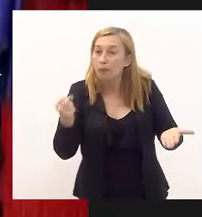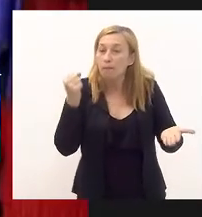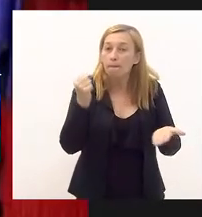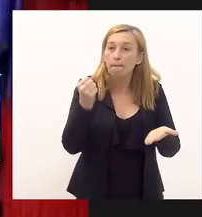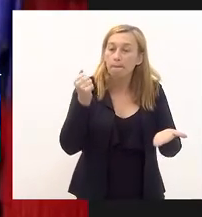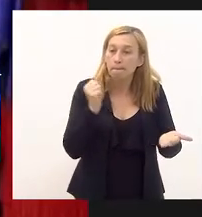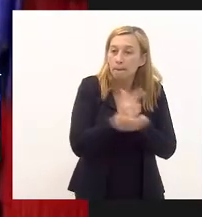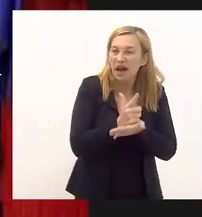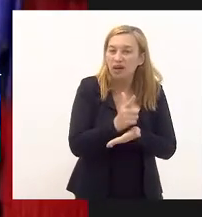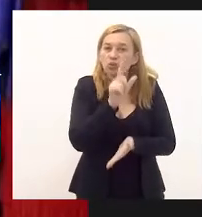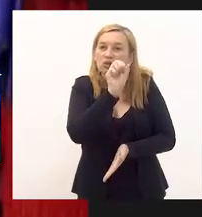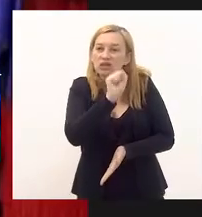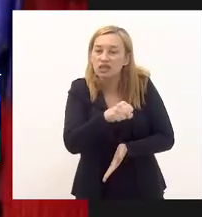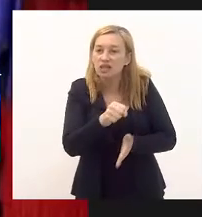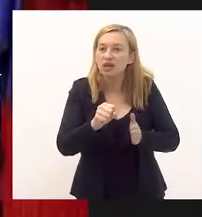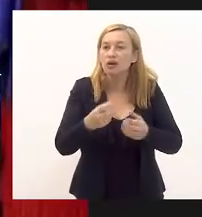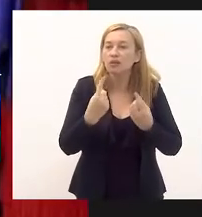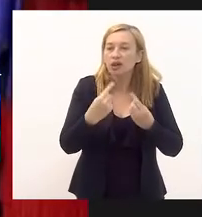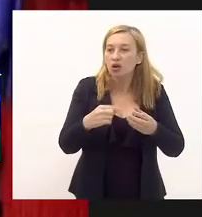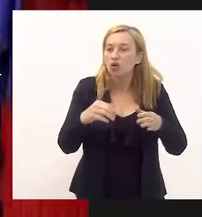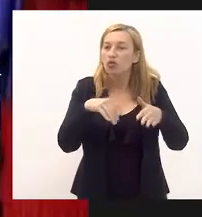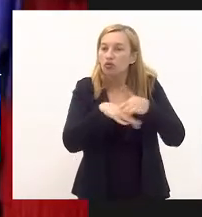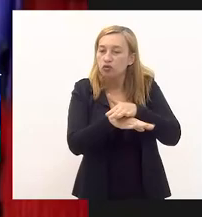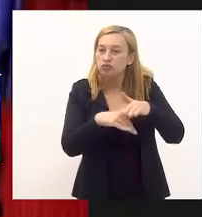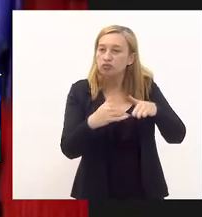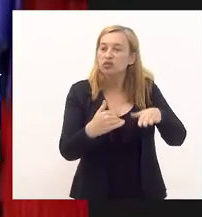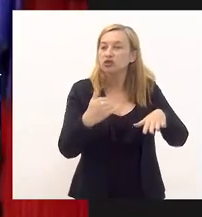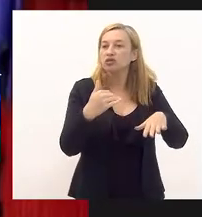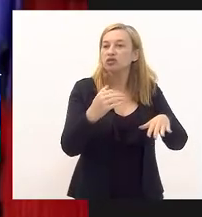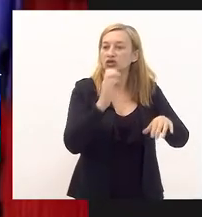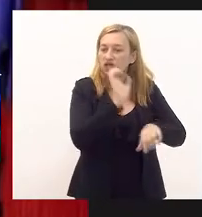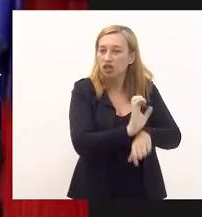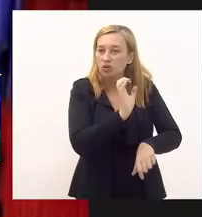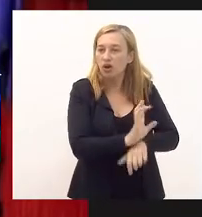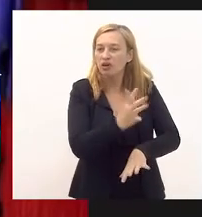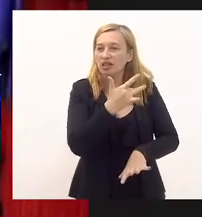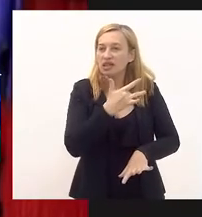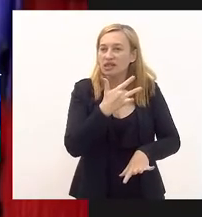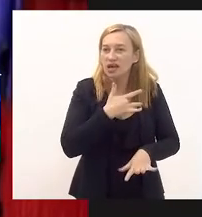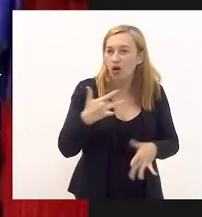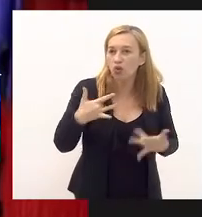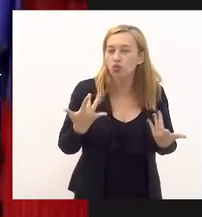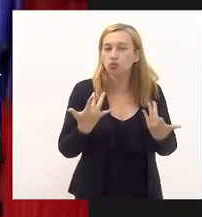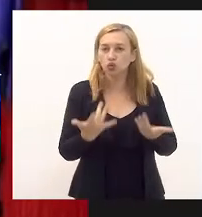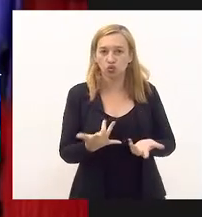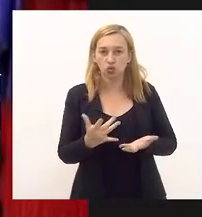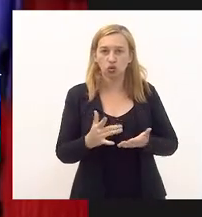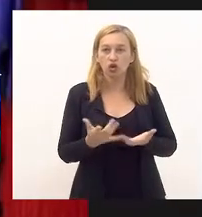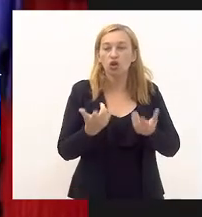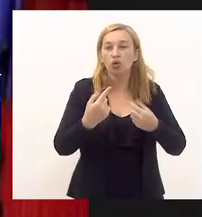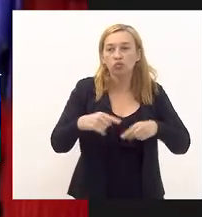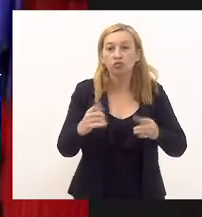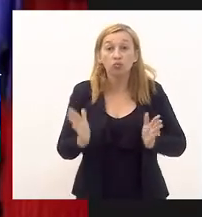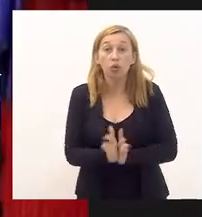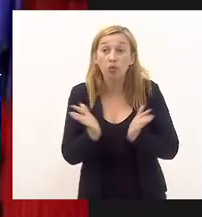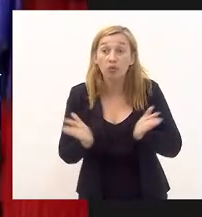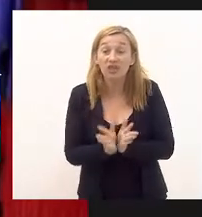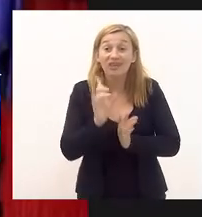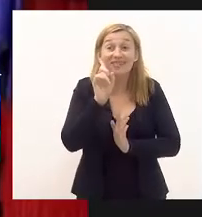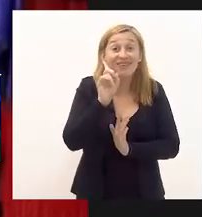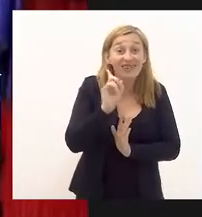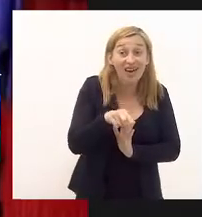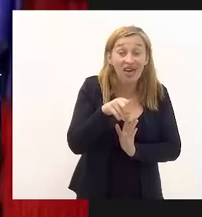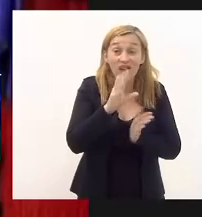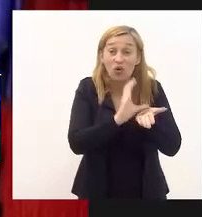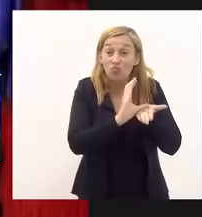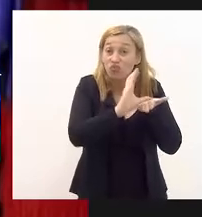pelo Fundo Estadual de Saúde utilizando recursos arrecadados pelo Fundo Estadual de Combate à Pobreza o que é uma fonte